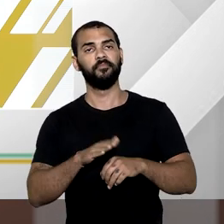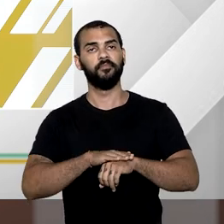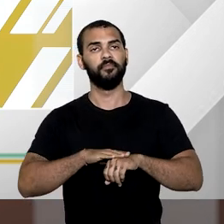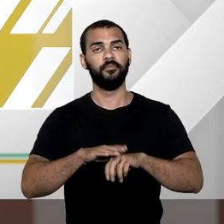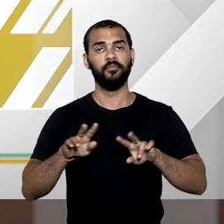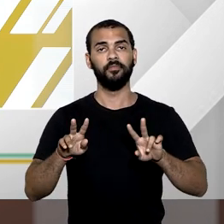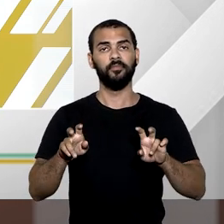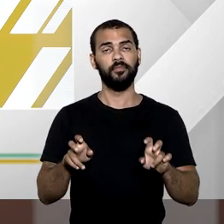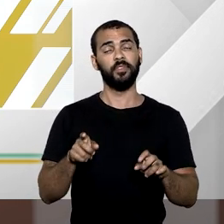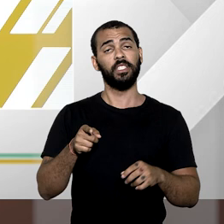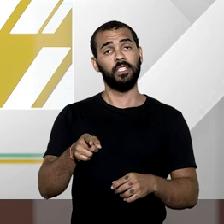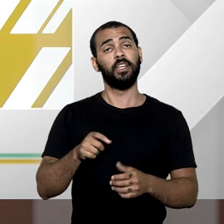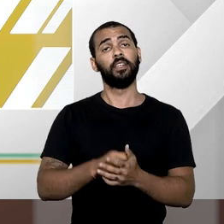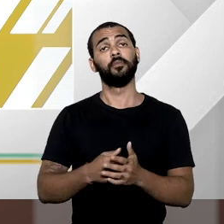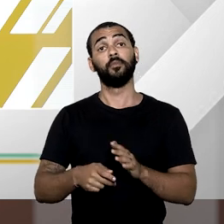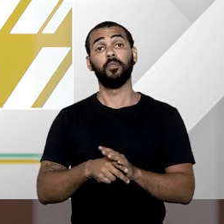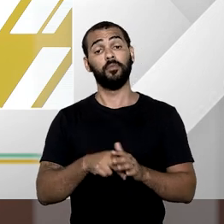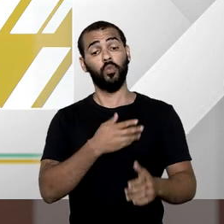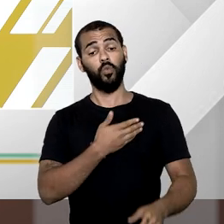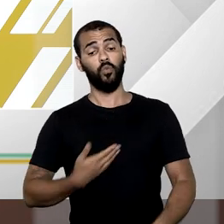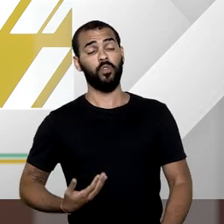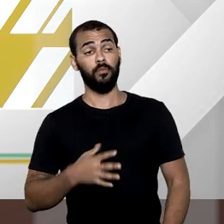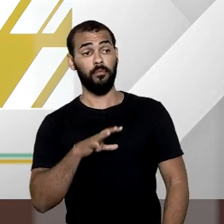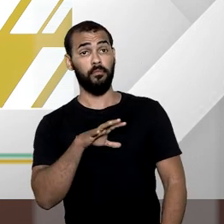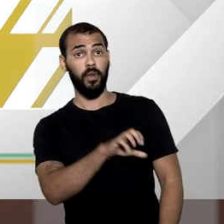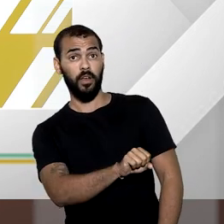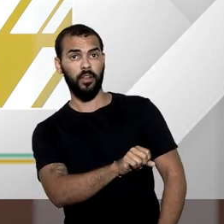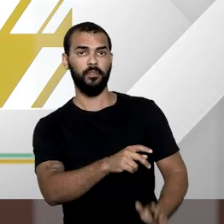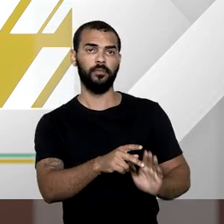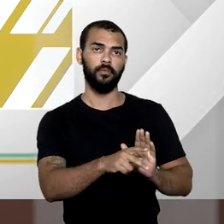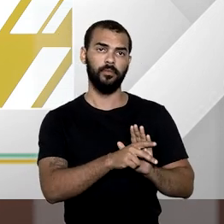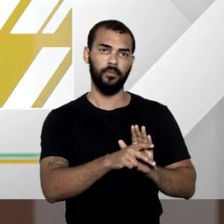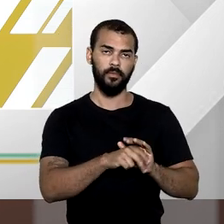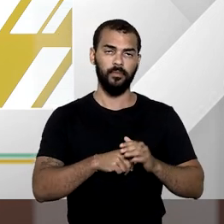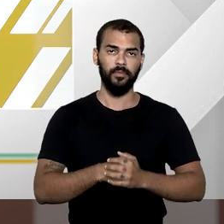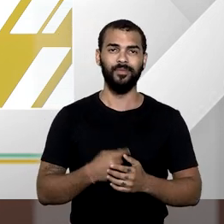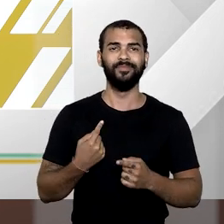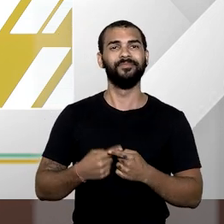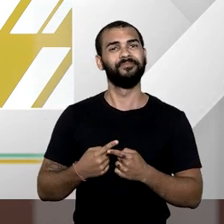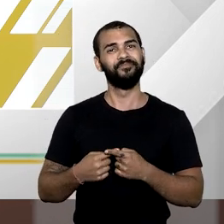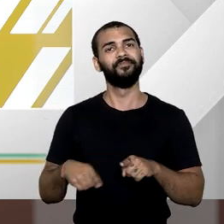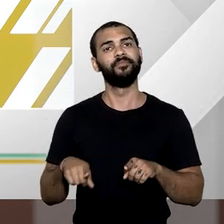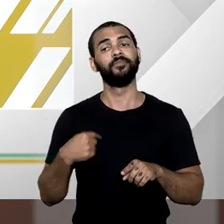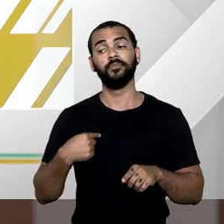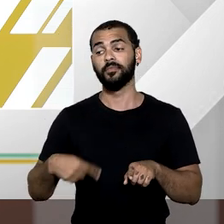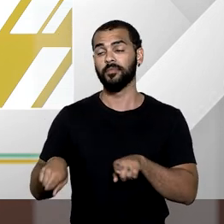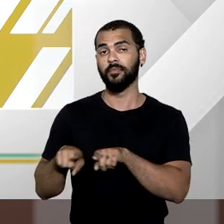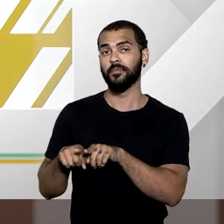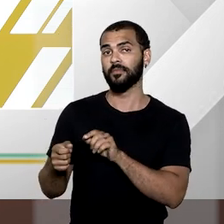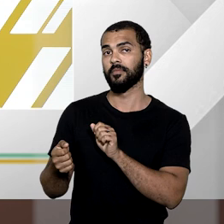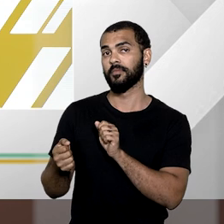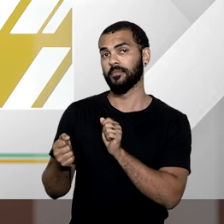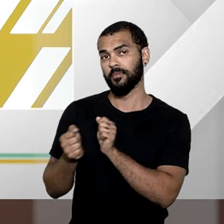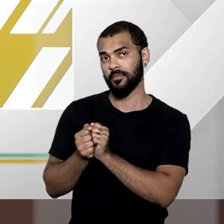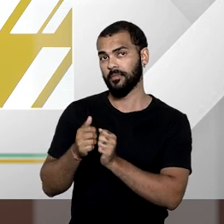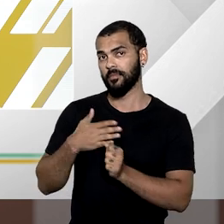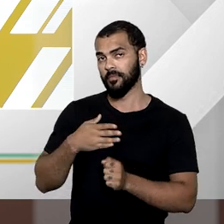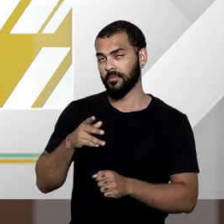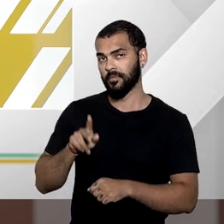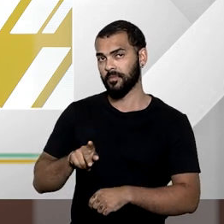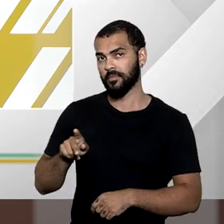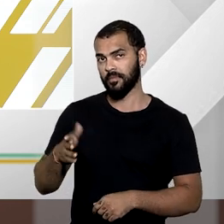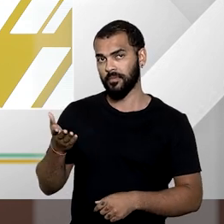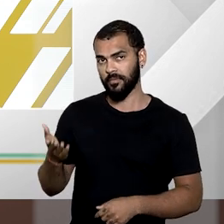de um tema tão premente como é a desapropriação, sobretudo por estar ao lado do meu querido professor Sérgio Ferraz. Aqui o